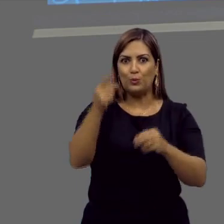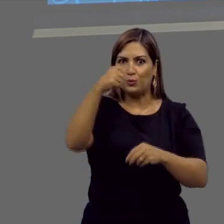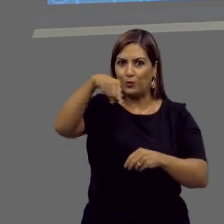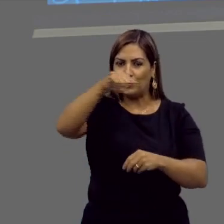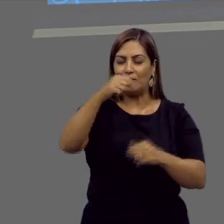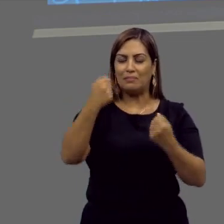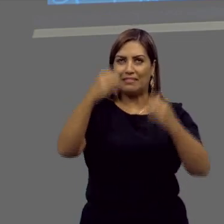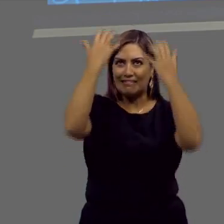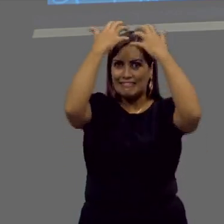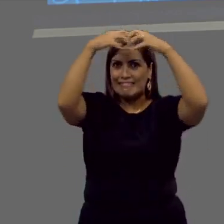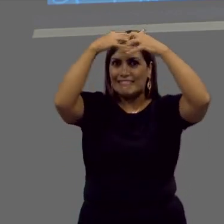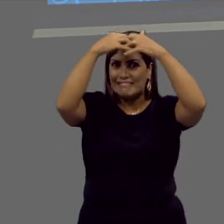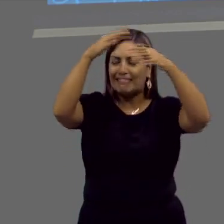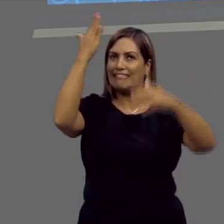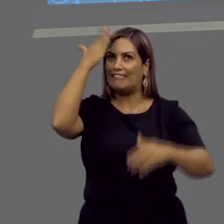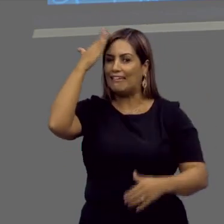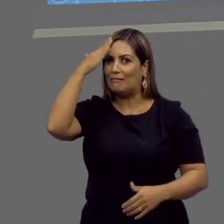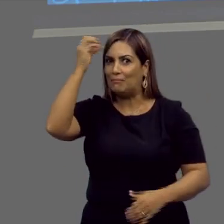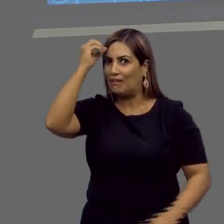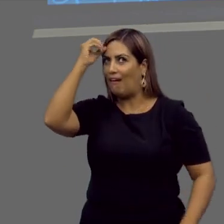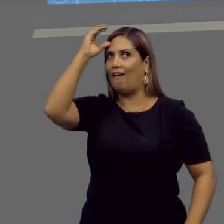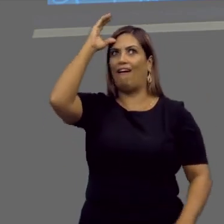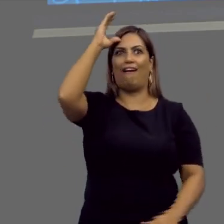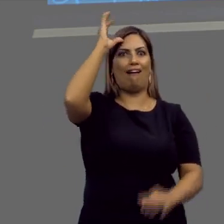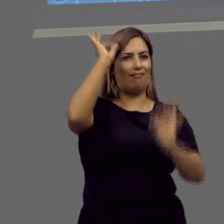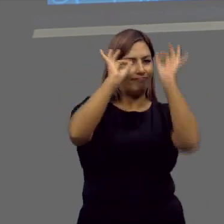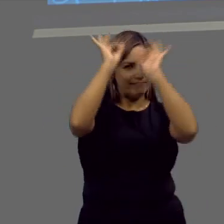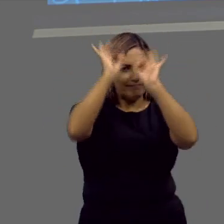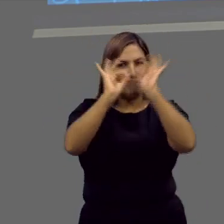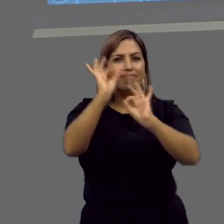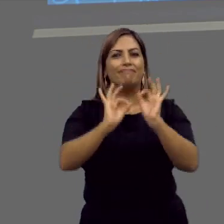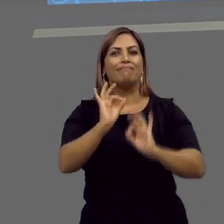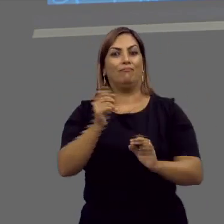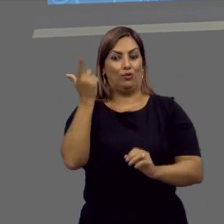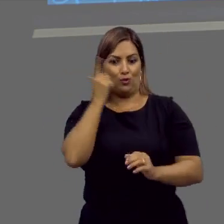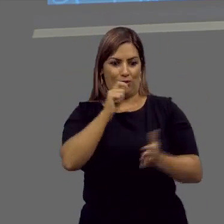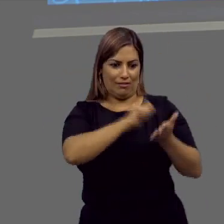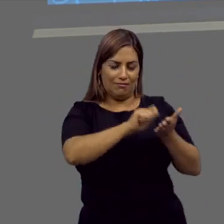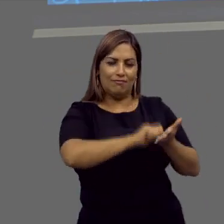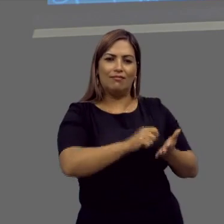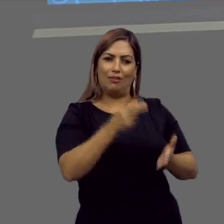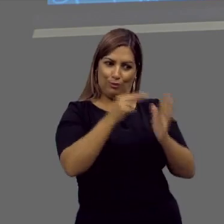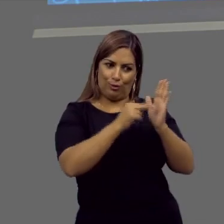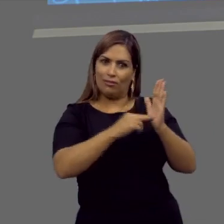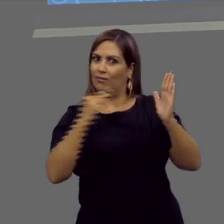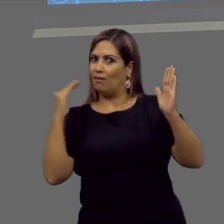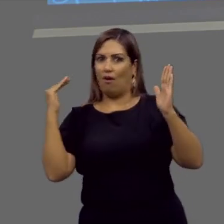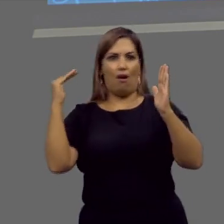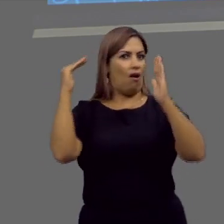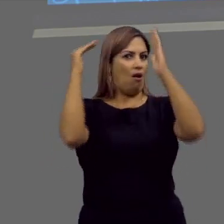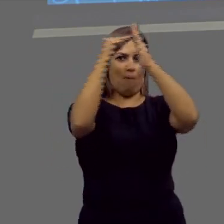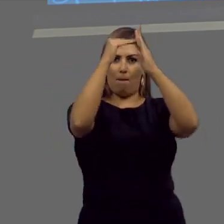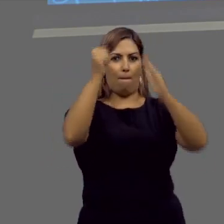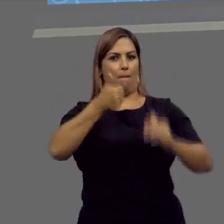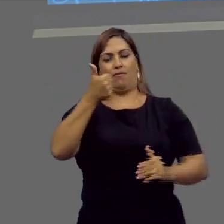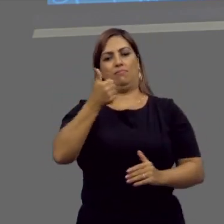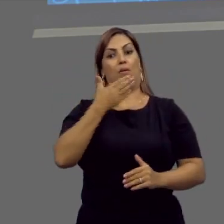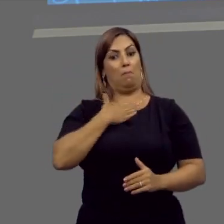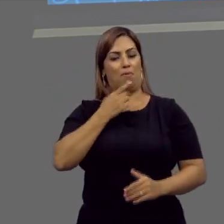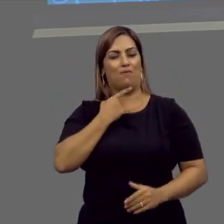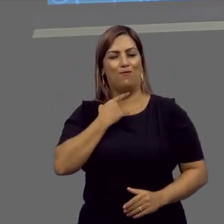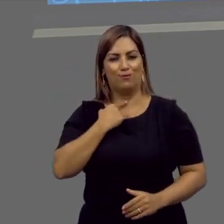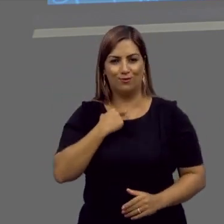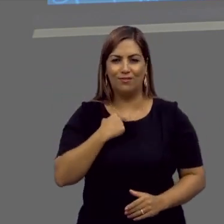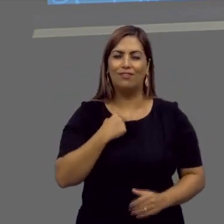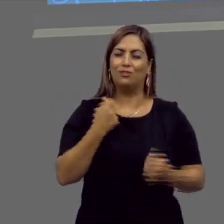estar com certeza na sua cabeça aí, bem elaborado, bem trabalhado, para que você consiga tirar uma nota máxima. Esse é o meu